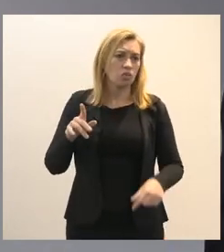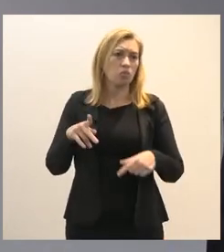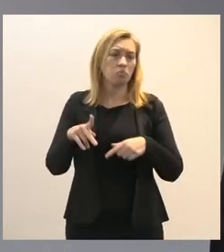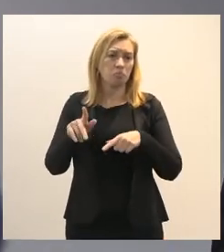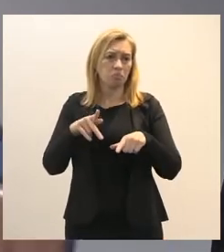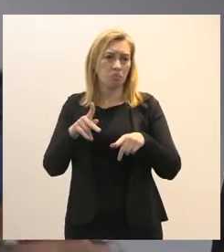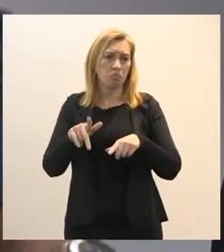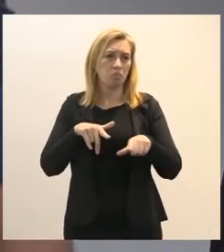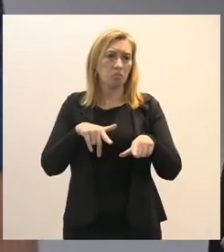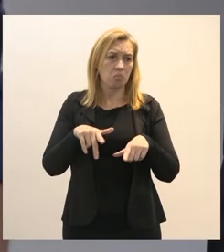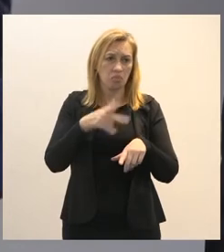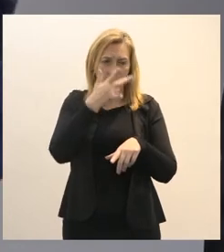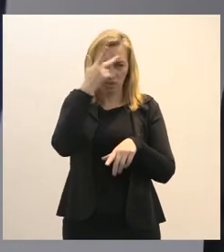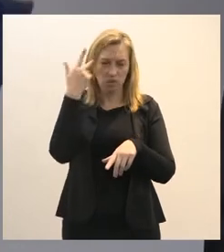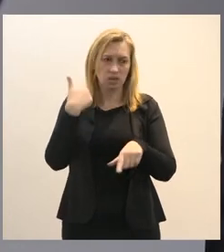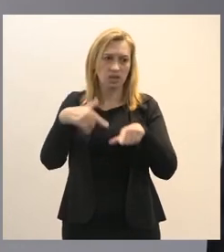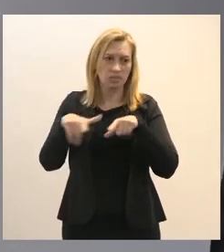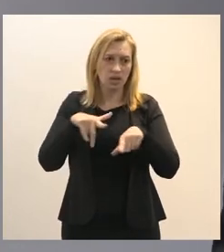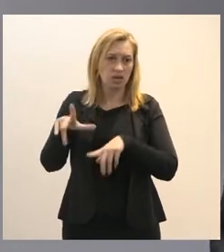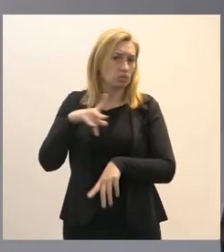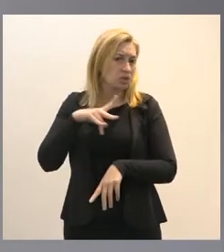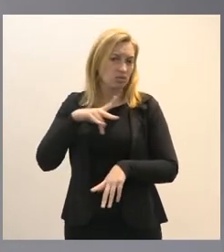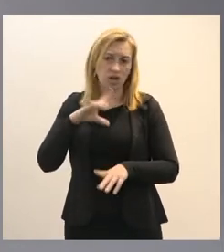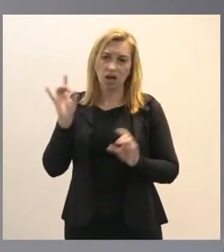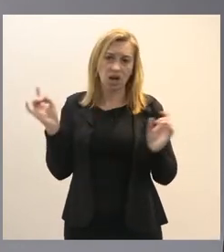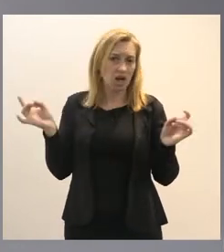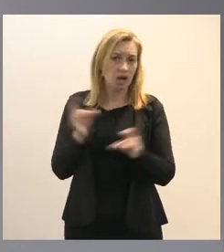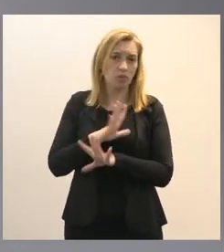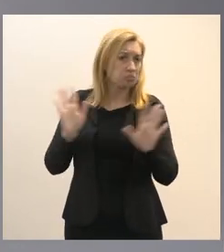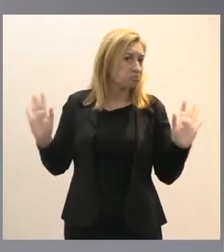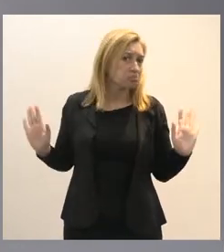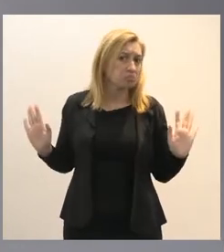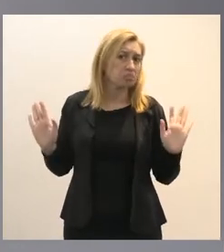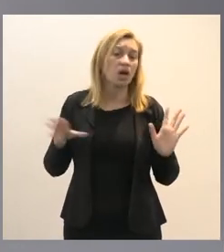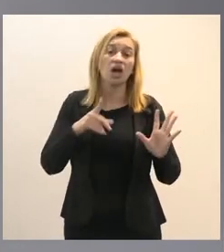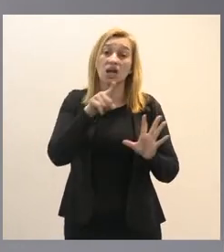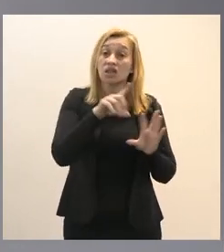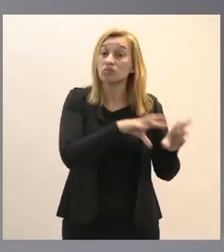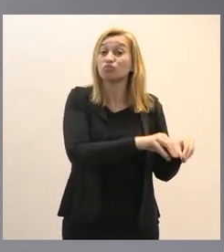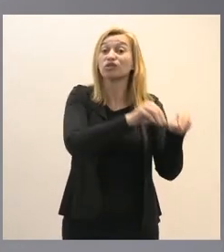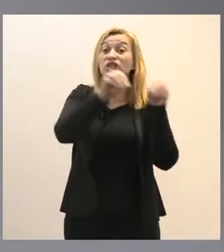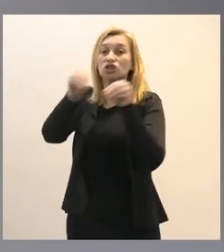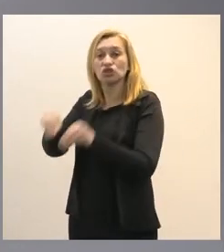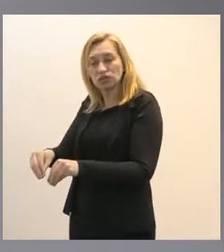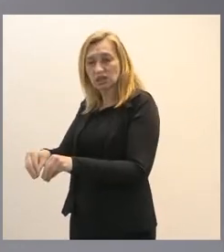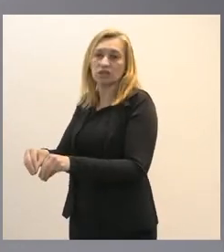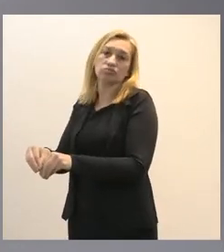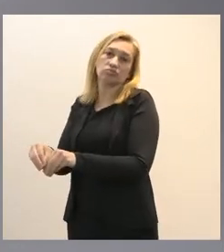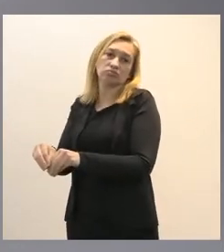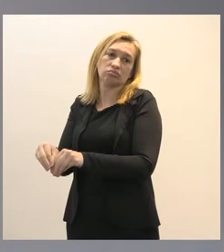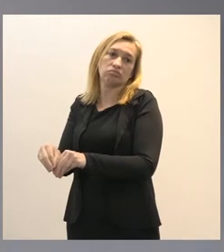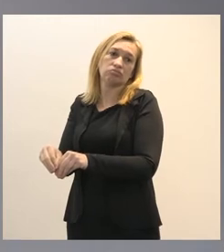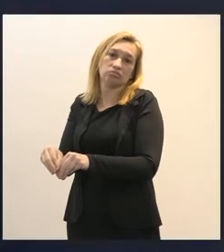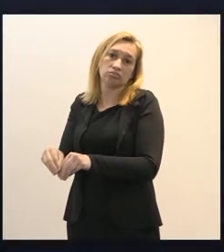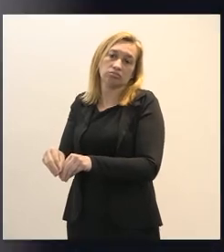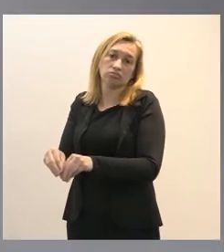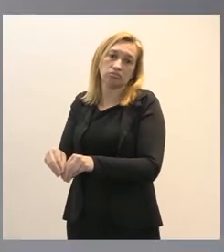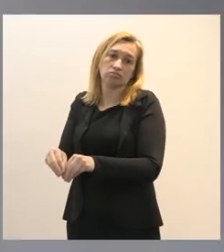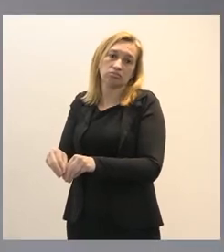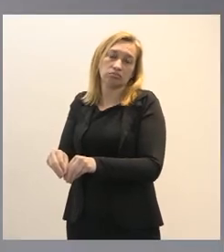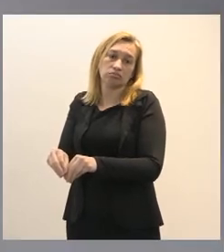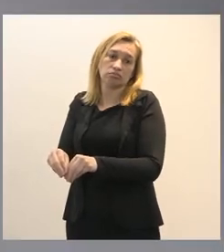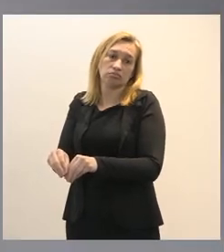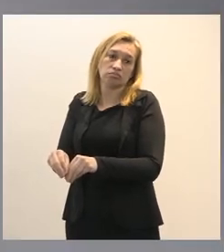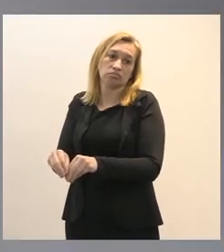públicos quer dizer eles vão vão transferindo né esse esse